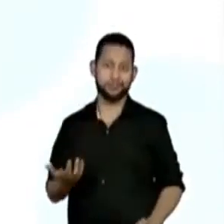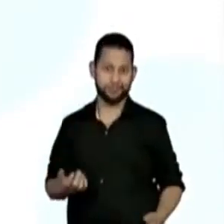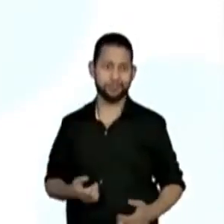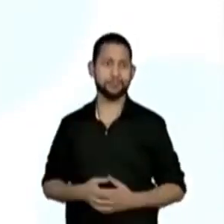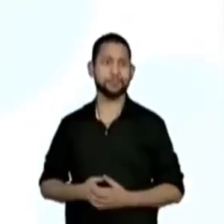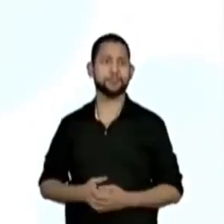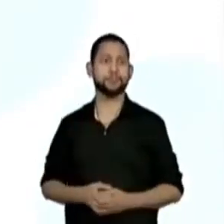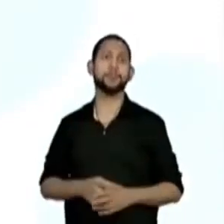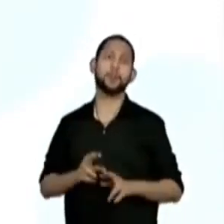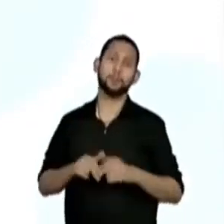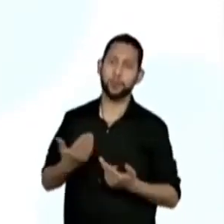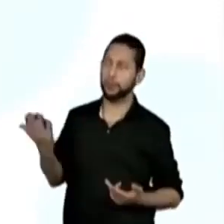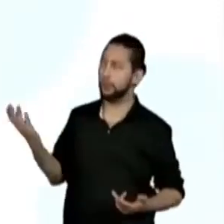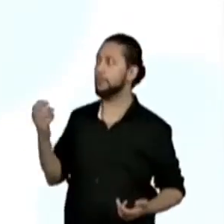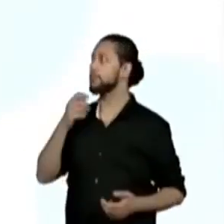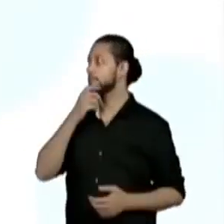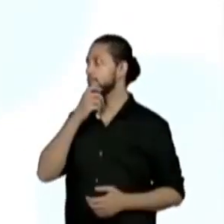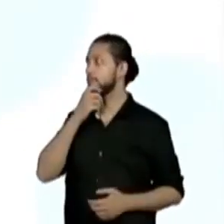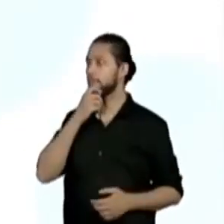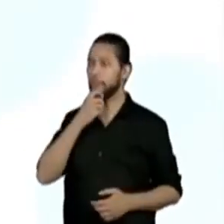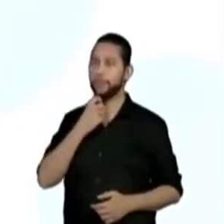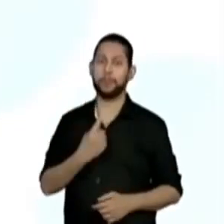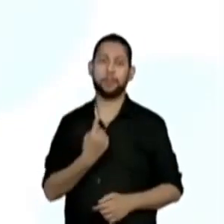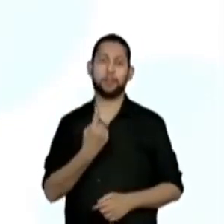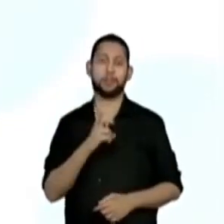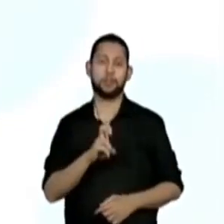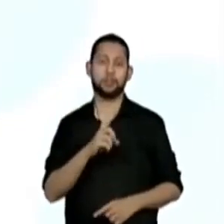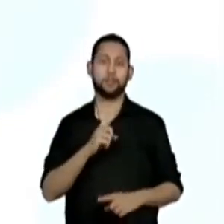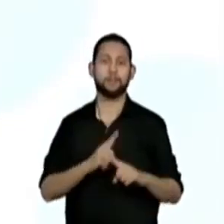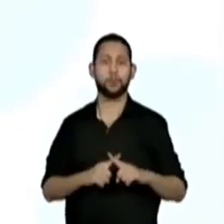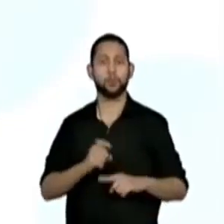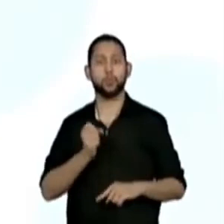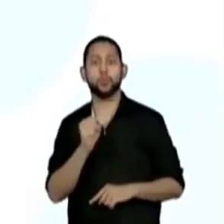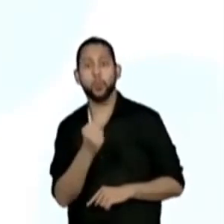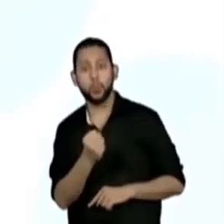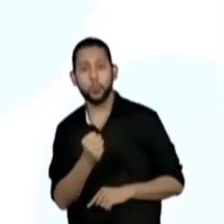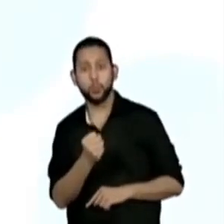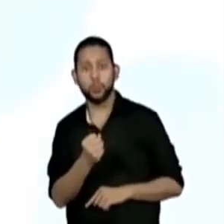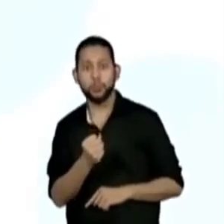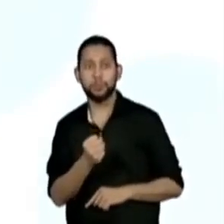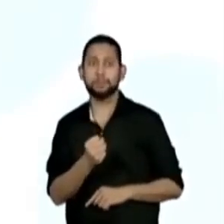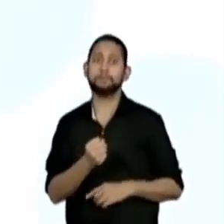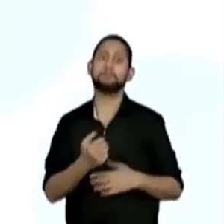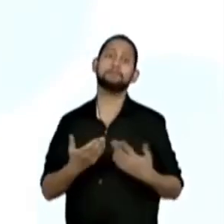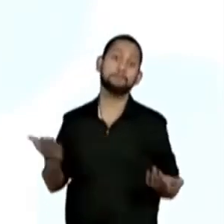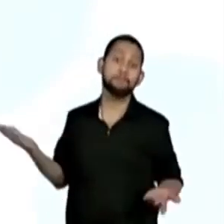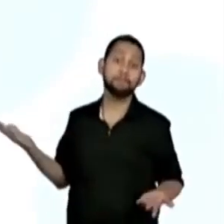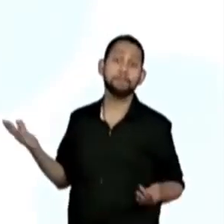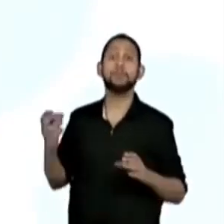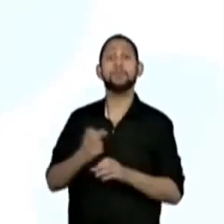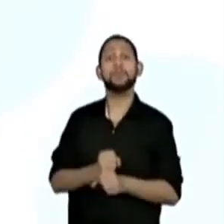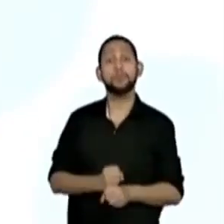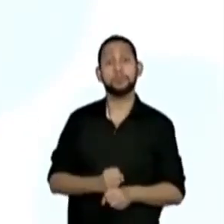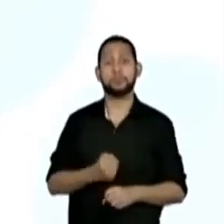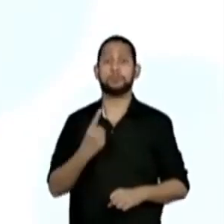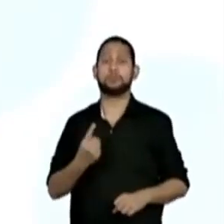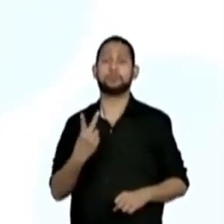oito vezes quinze